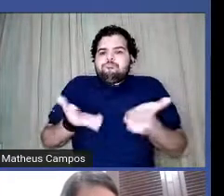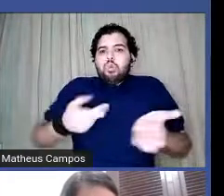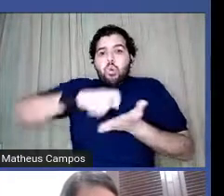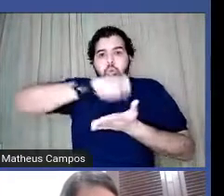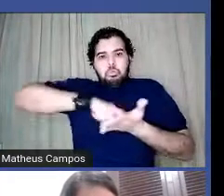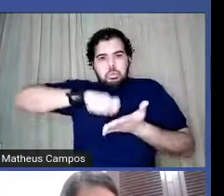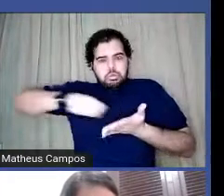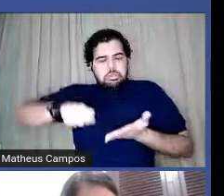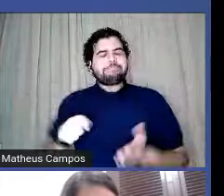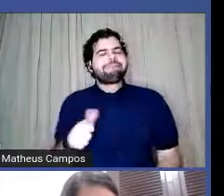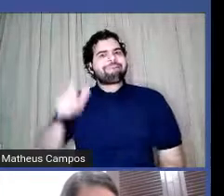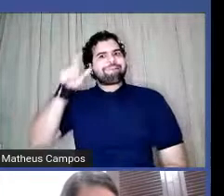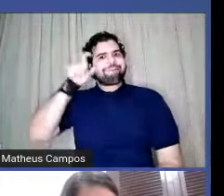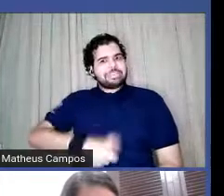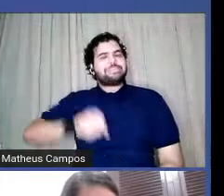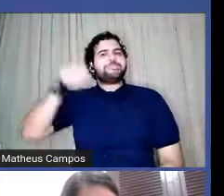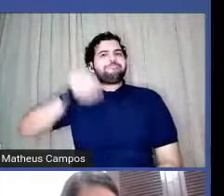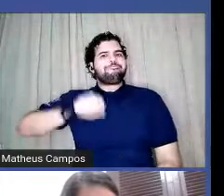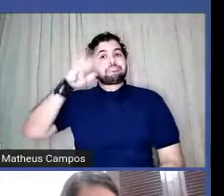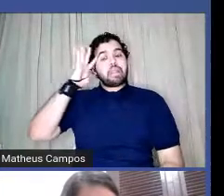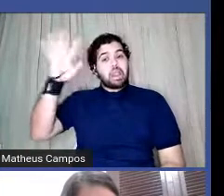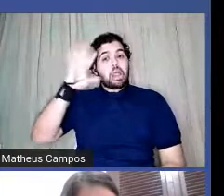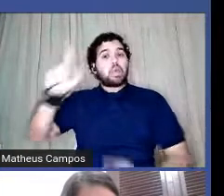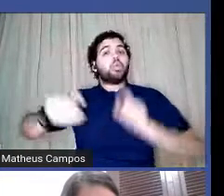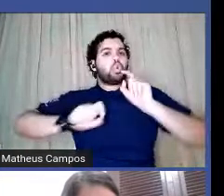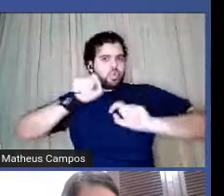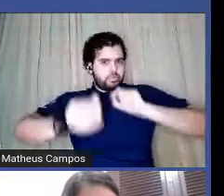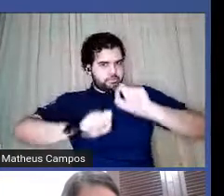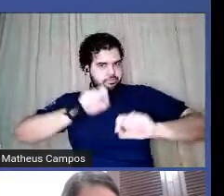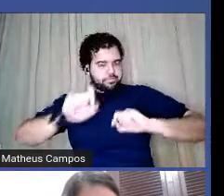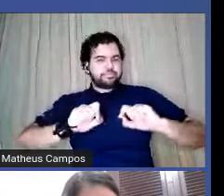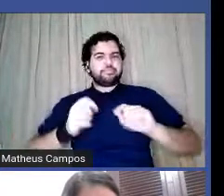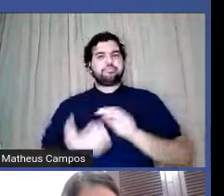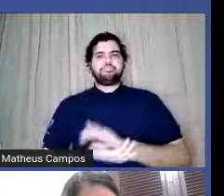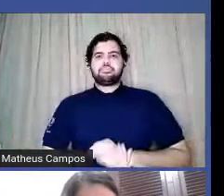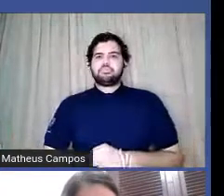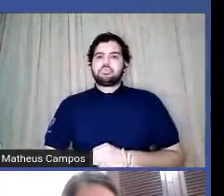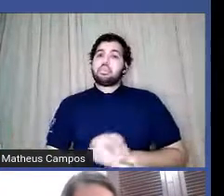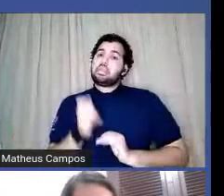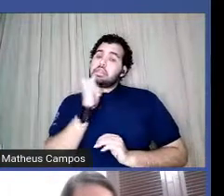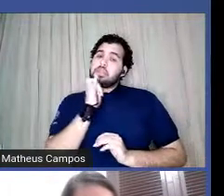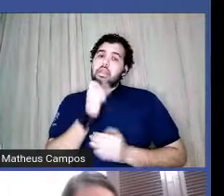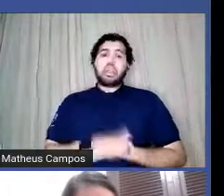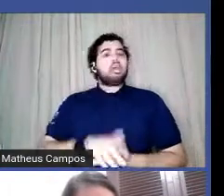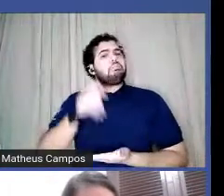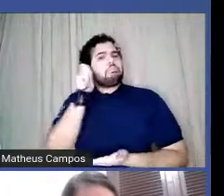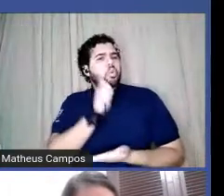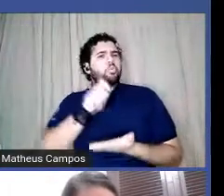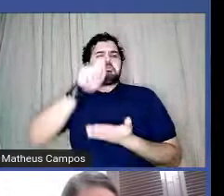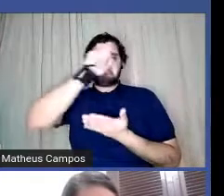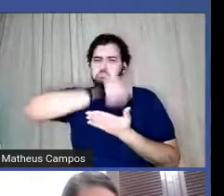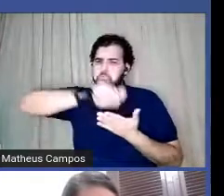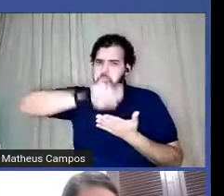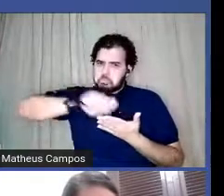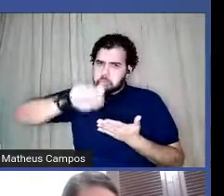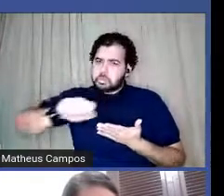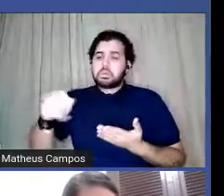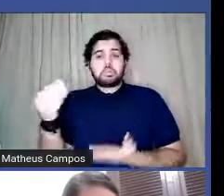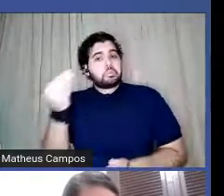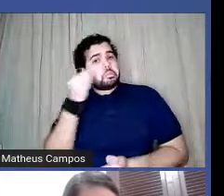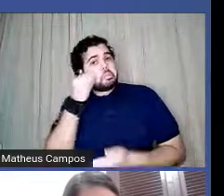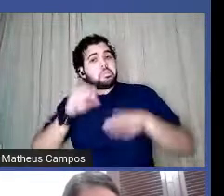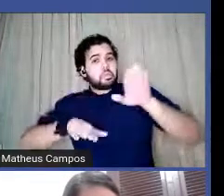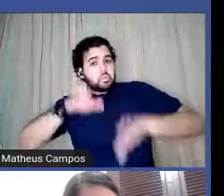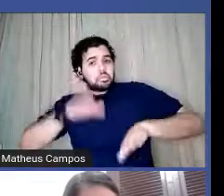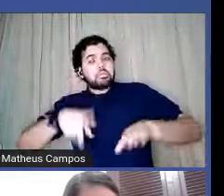isso é muito interessante a gente pensar que as mulheres escrevem, e provavelmente quem está nos